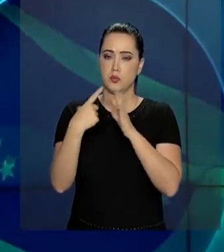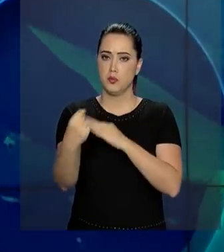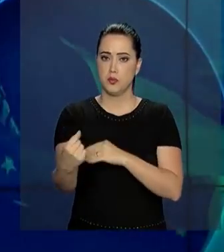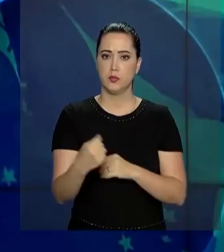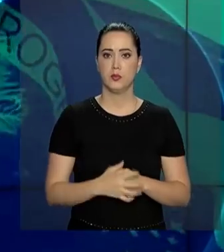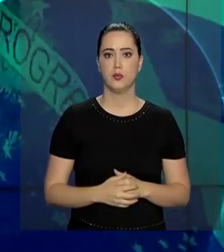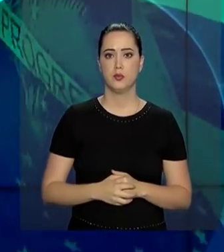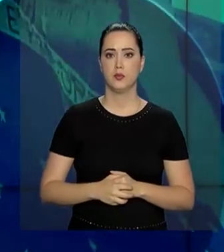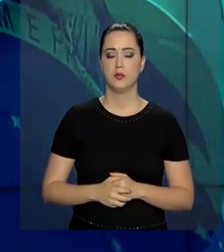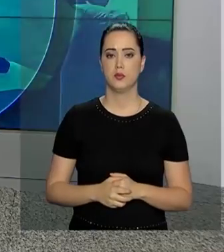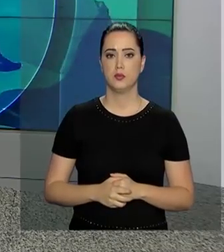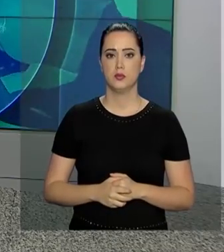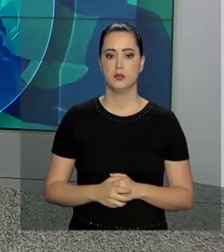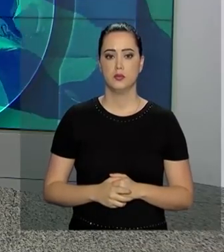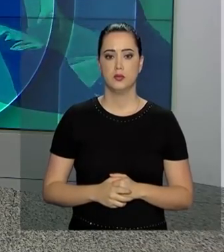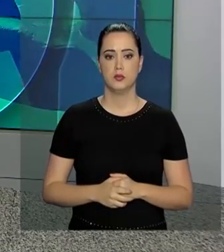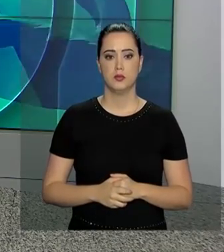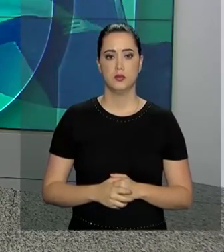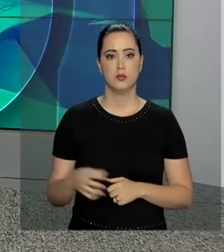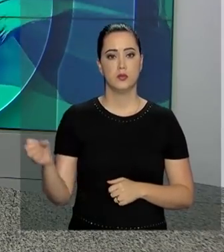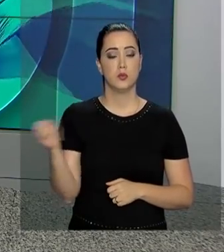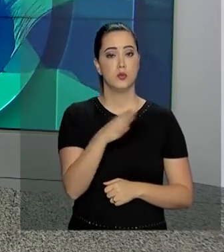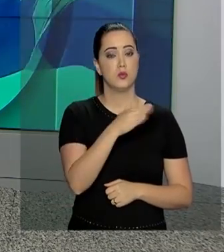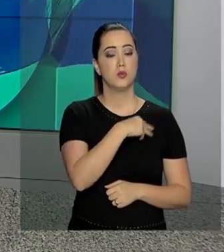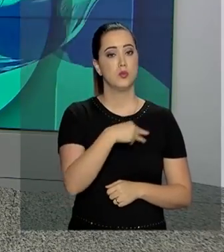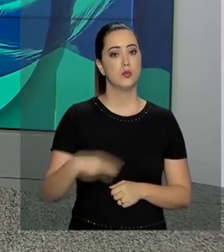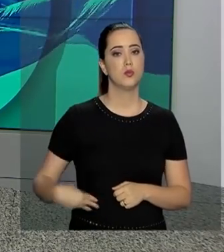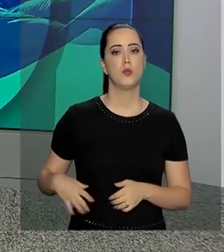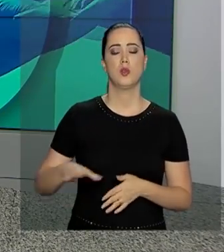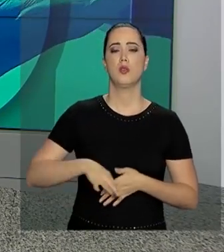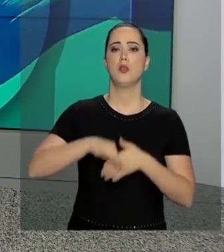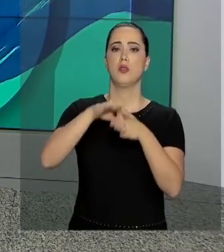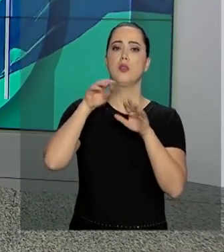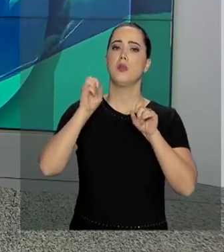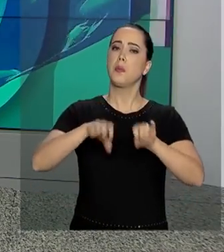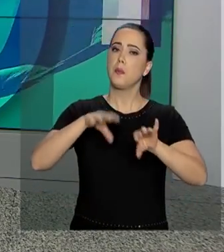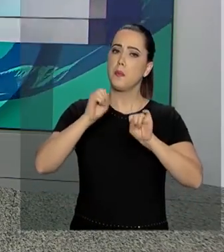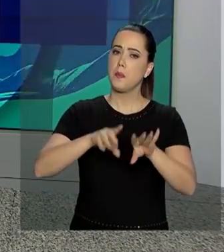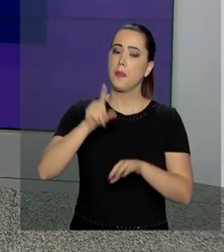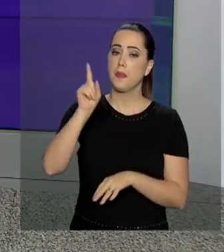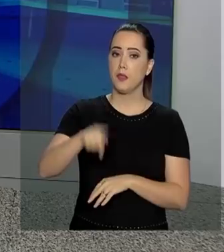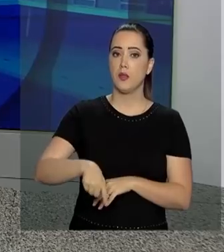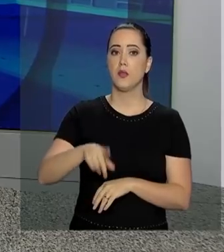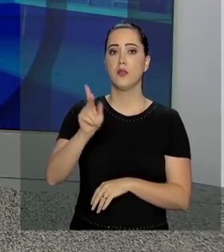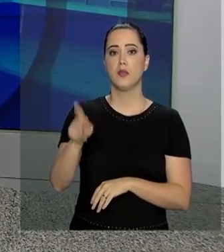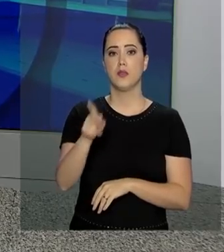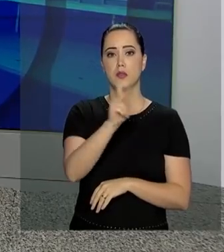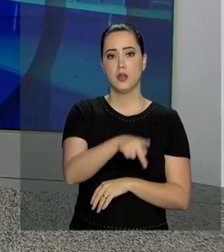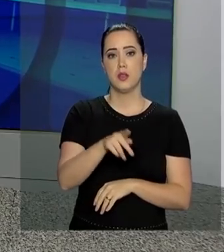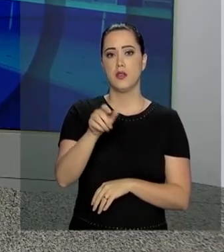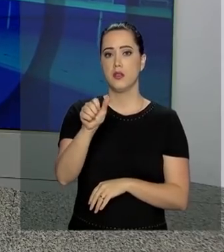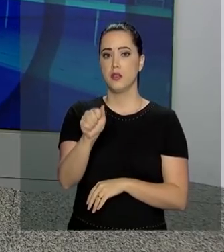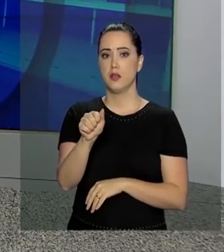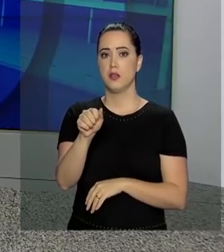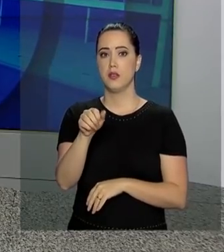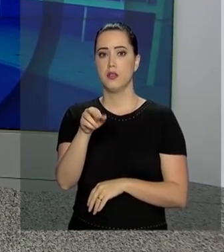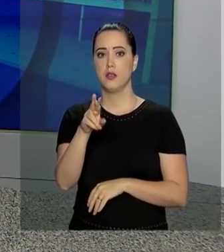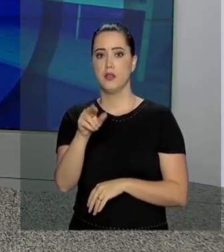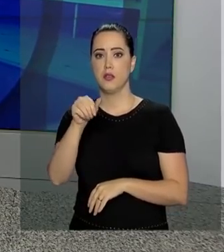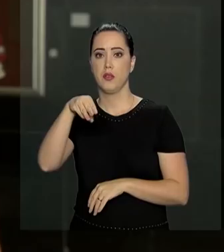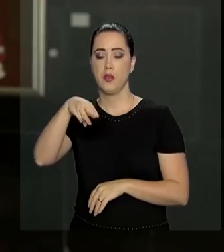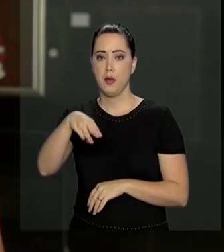pedir para sair. O novo ministro vai comandar a educação. É o professor Abram Weintraub.